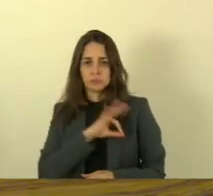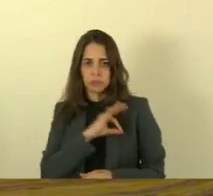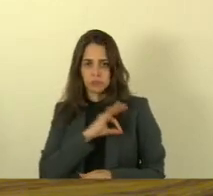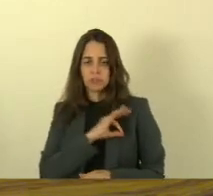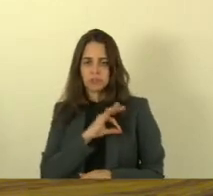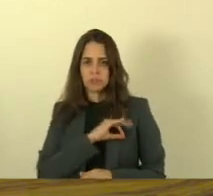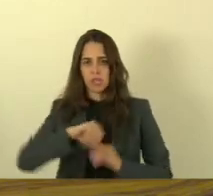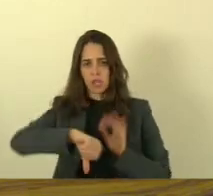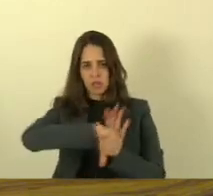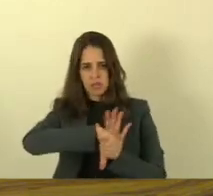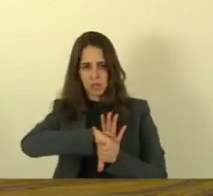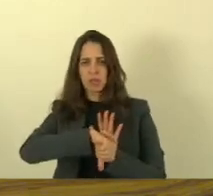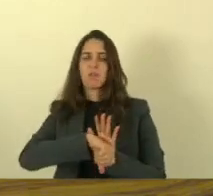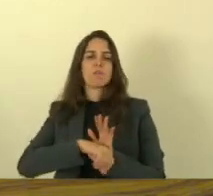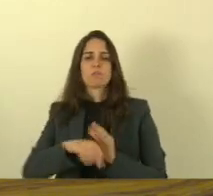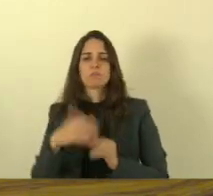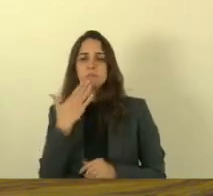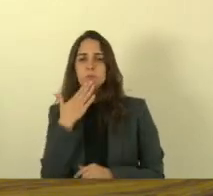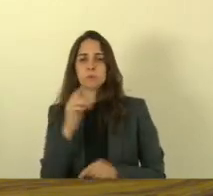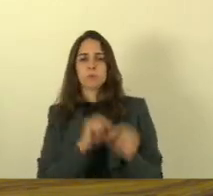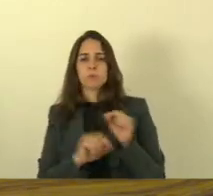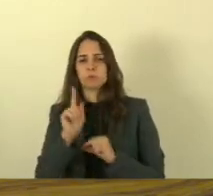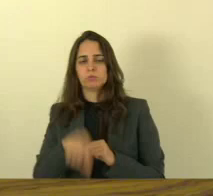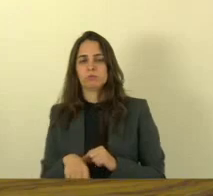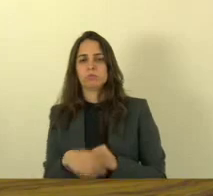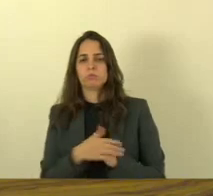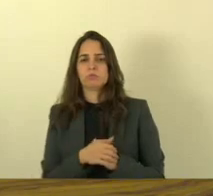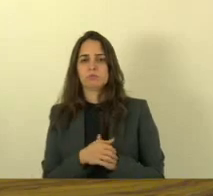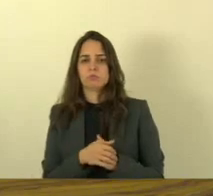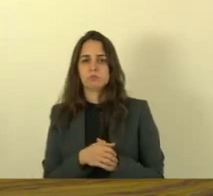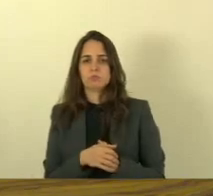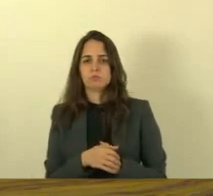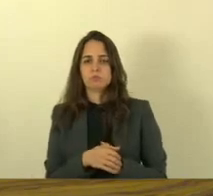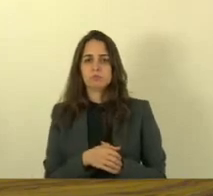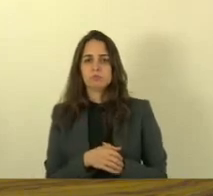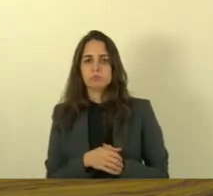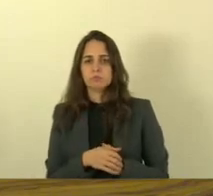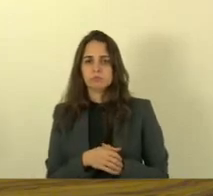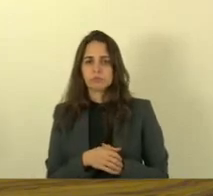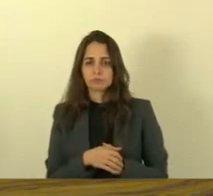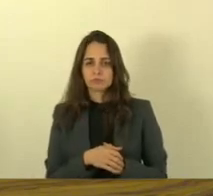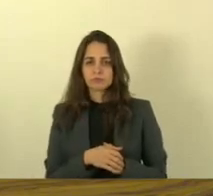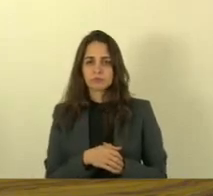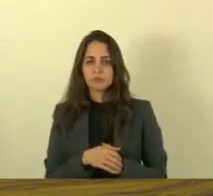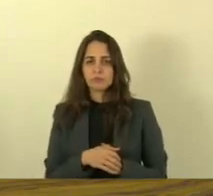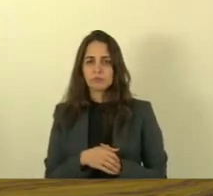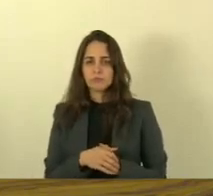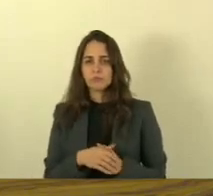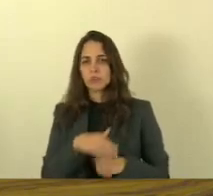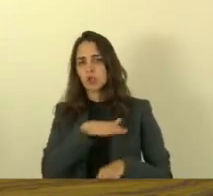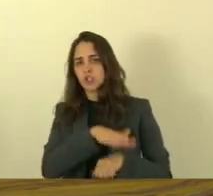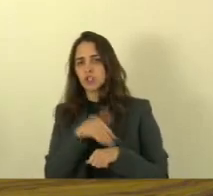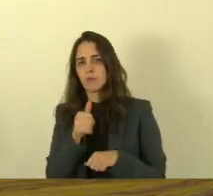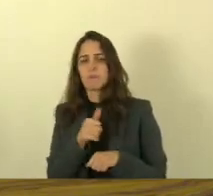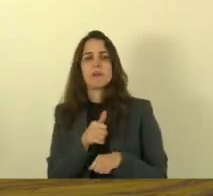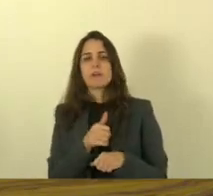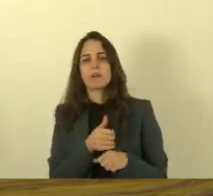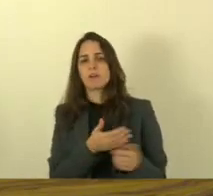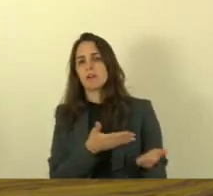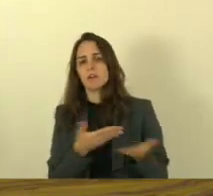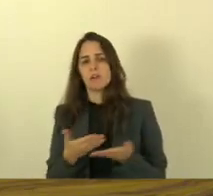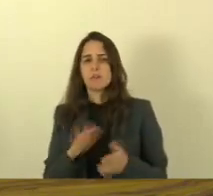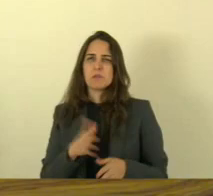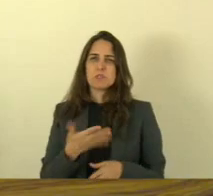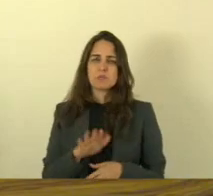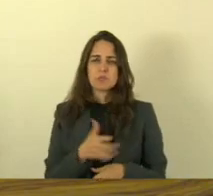exatamente pedindo o chamamento de pelo menos de no mínimo mais